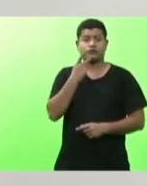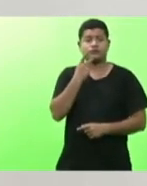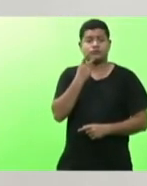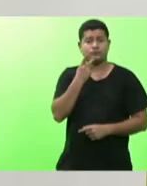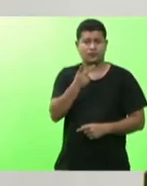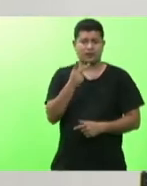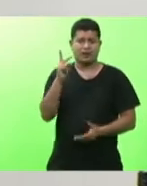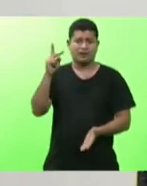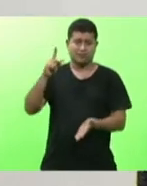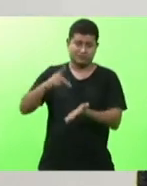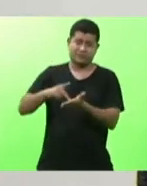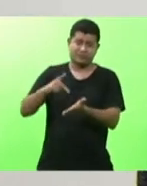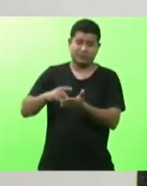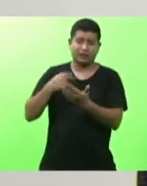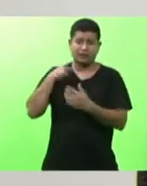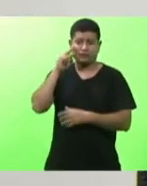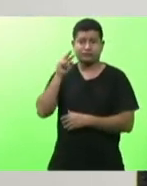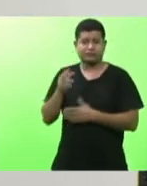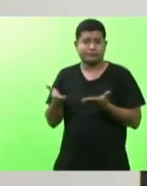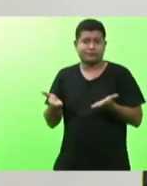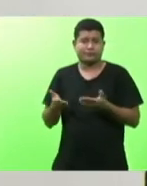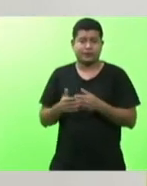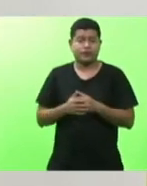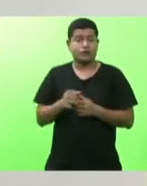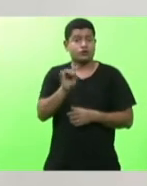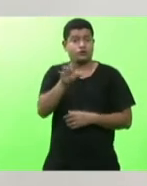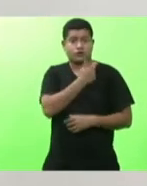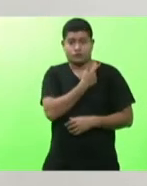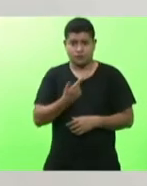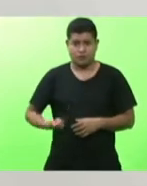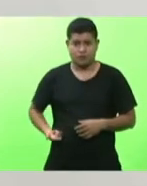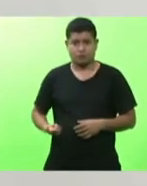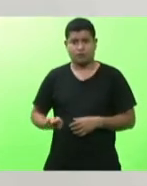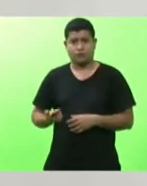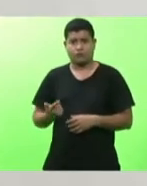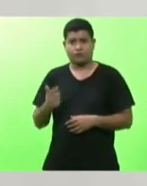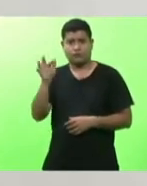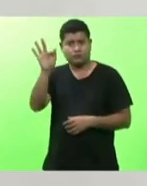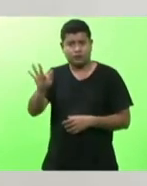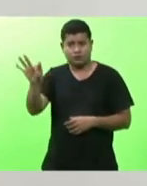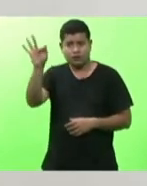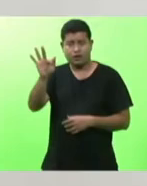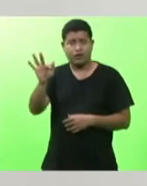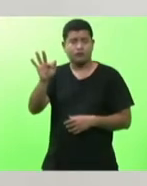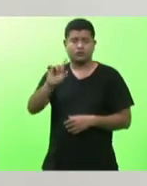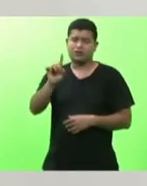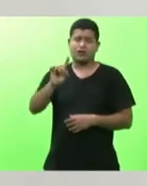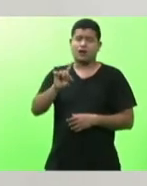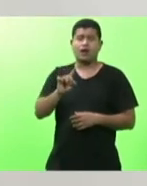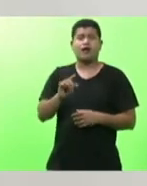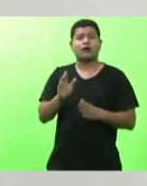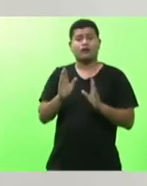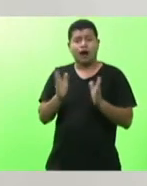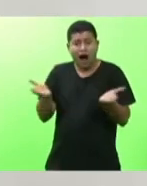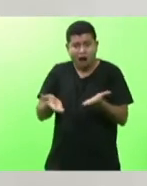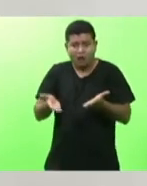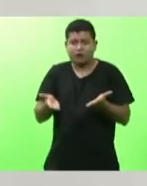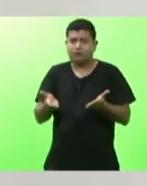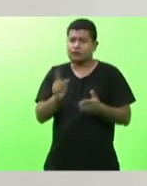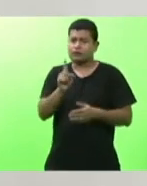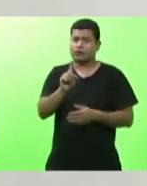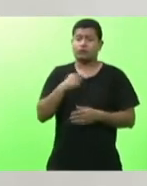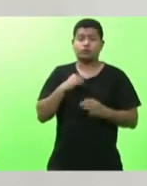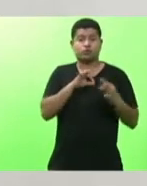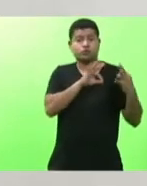e não é apenas do atual governo federal mas sim umas sequências de governos federais